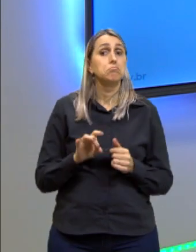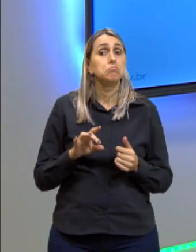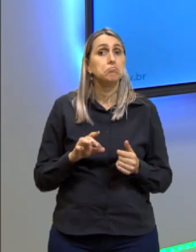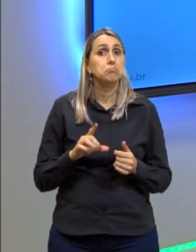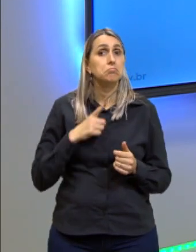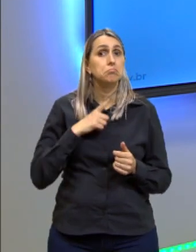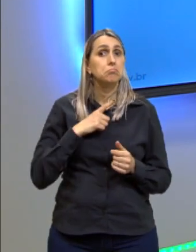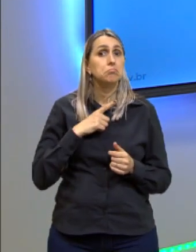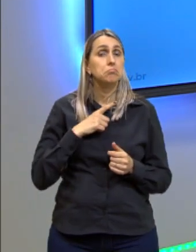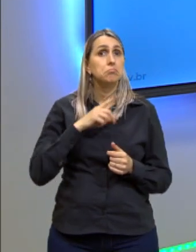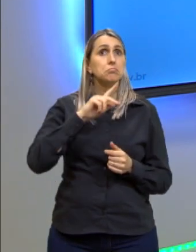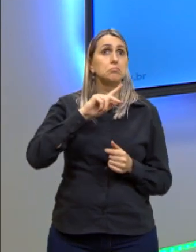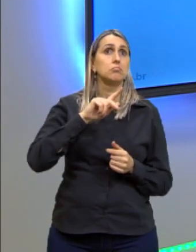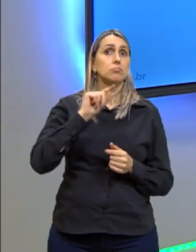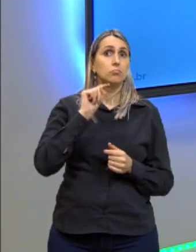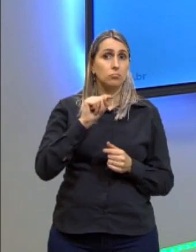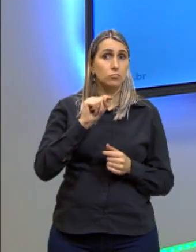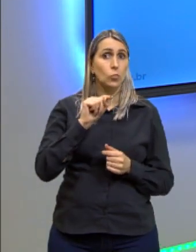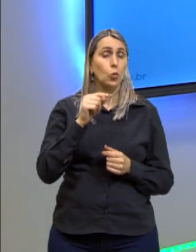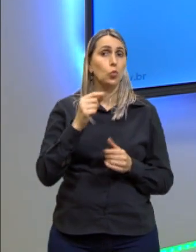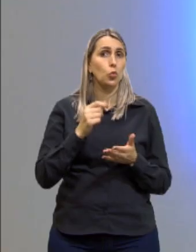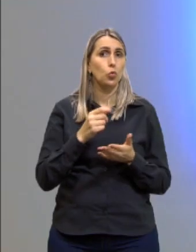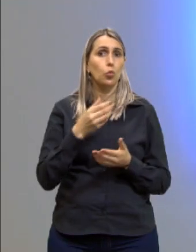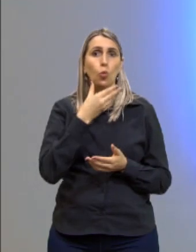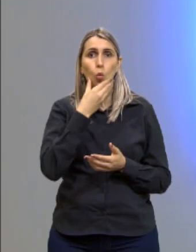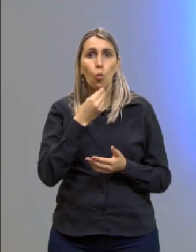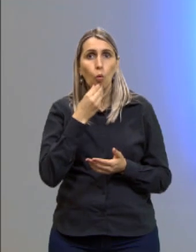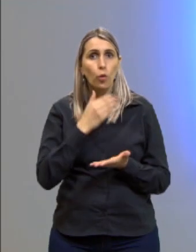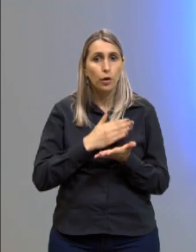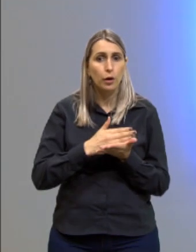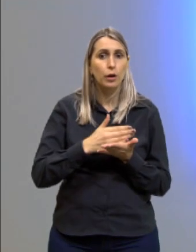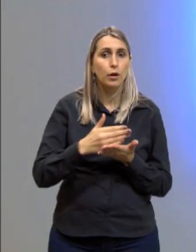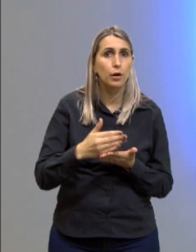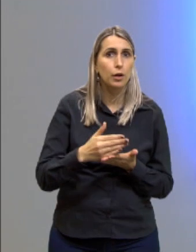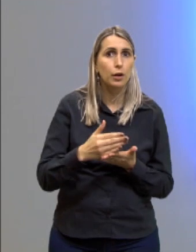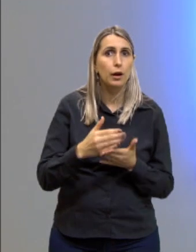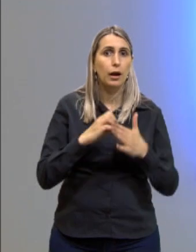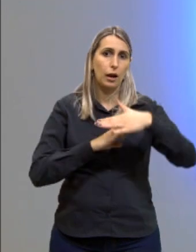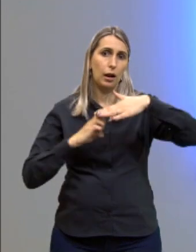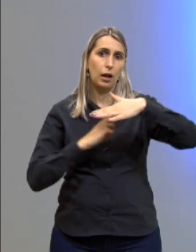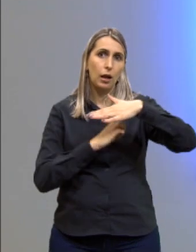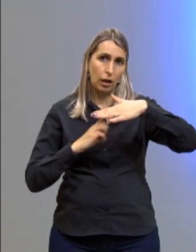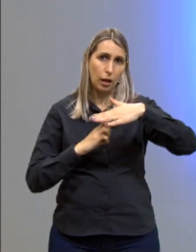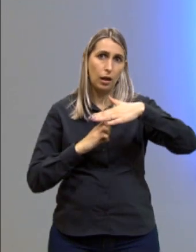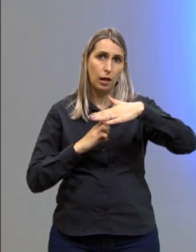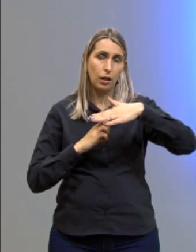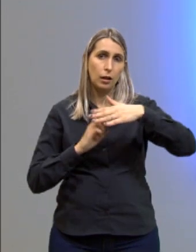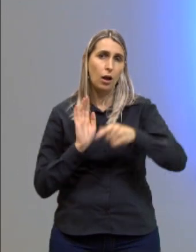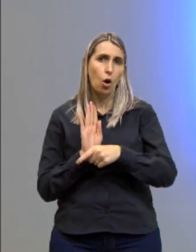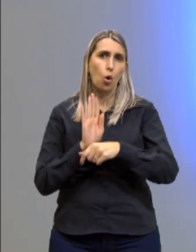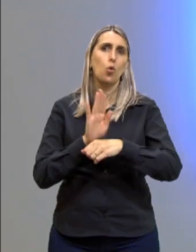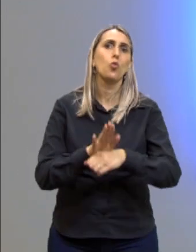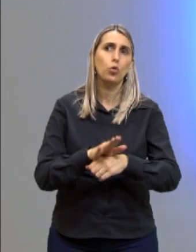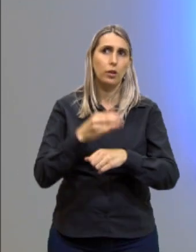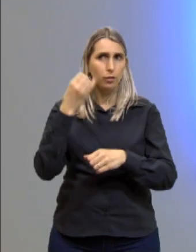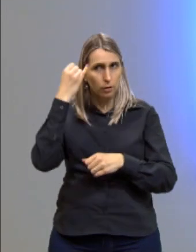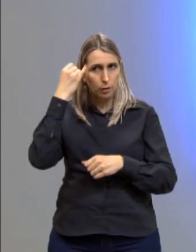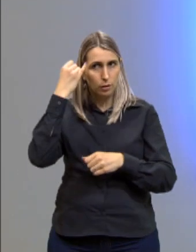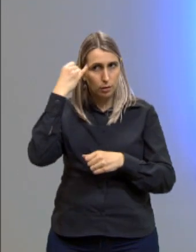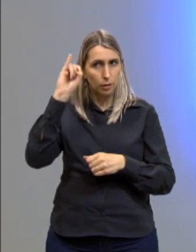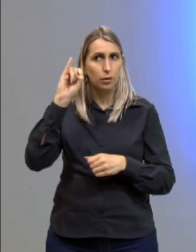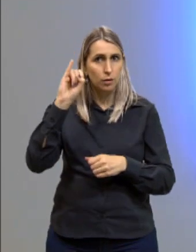de Steve Jobs, um dos fundadores da empresa Apple, ter corroborado com a ideia